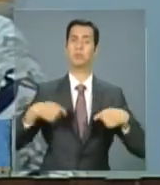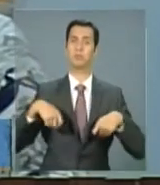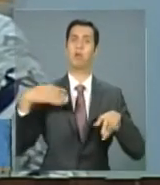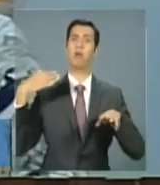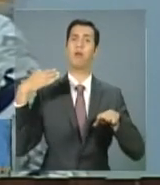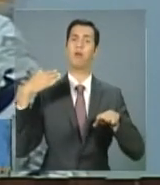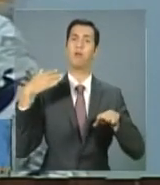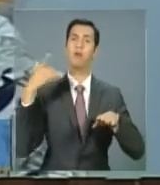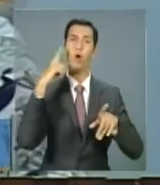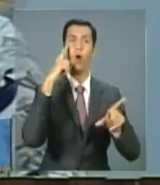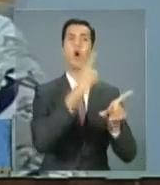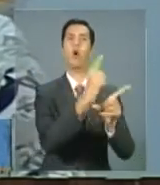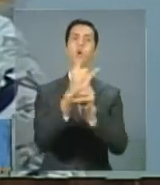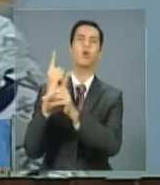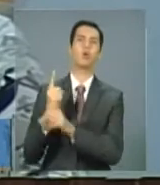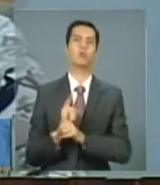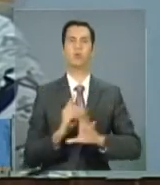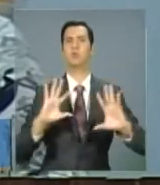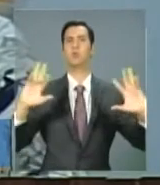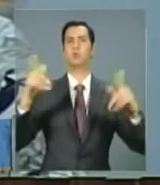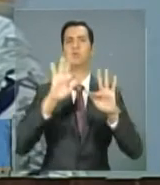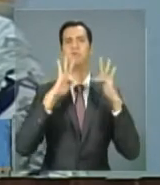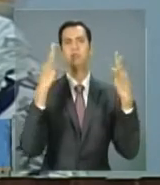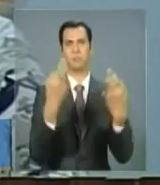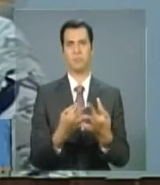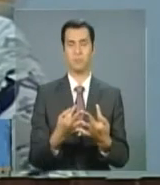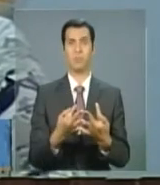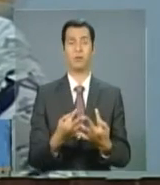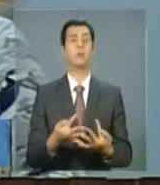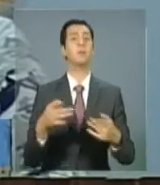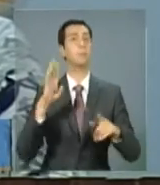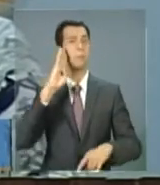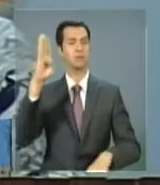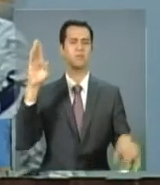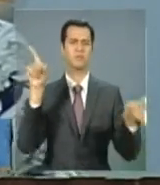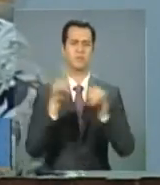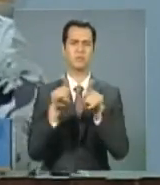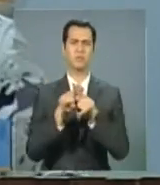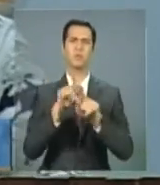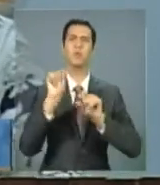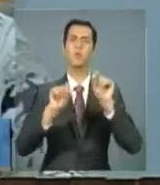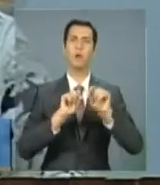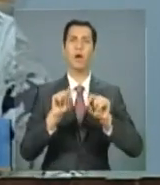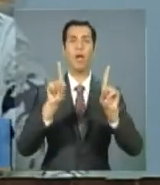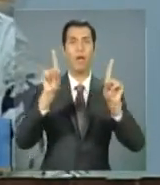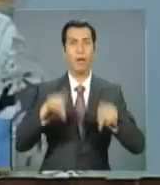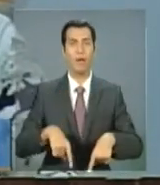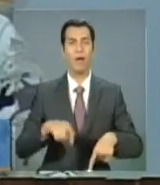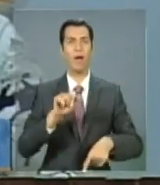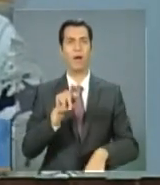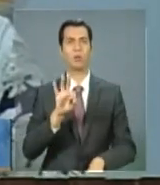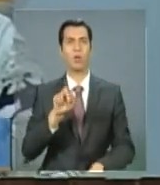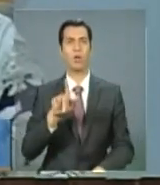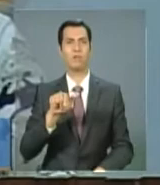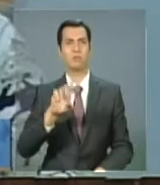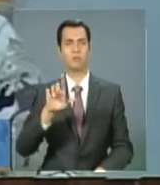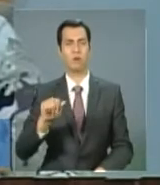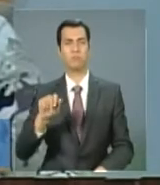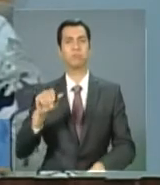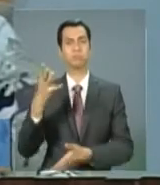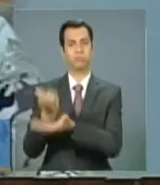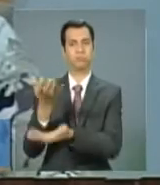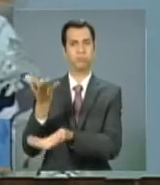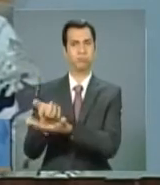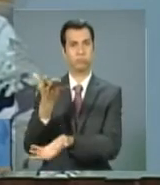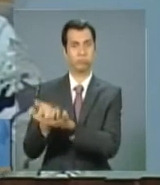medida que os municípios, os gestores podem tomar é atualizar e qualificar o cadastro